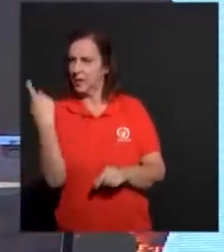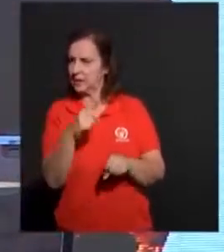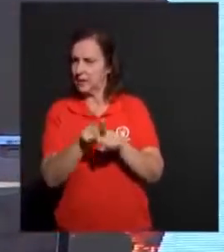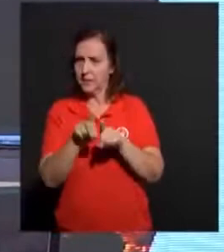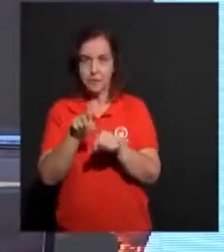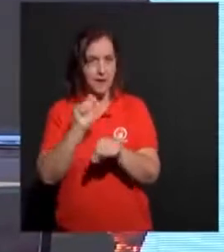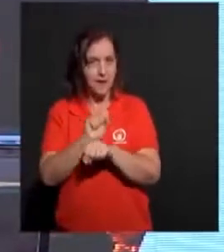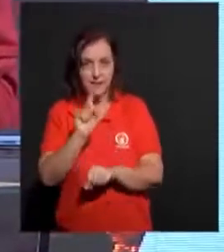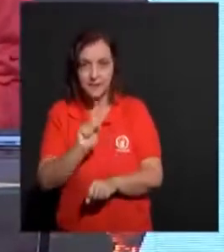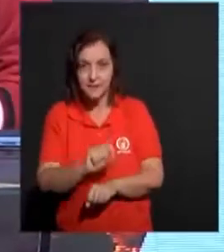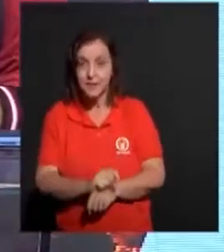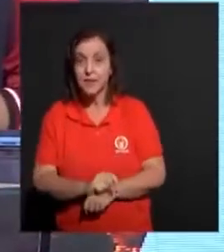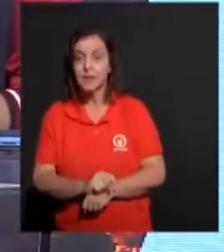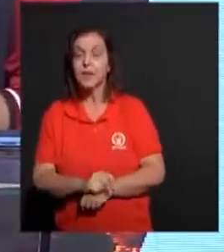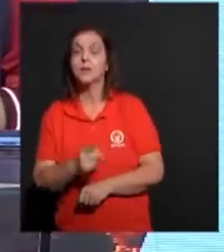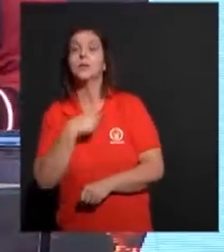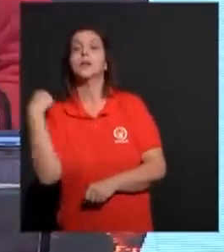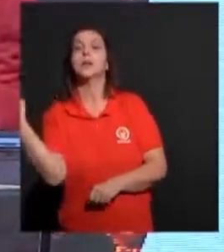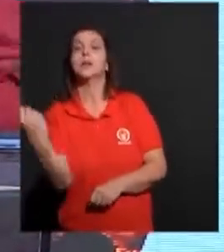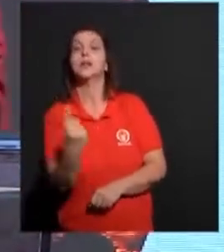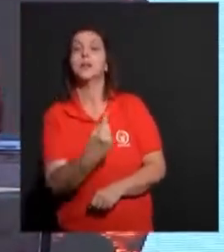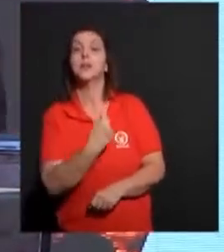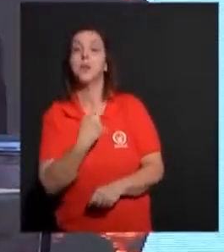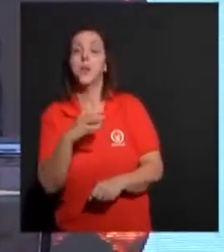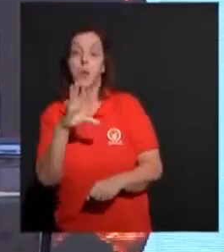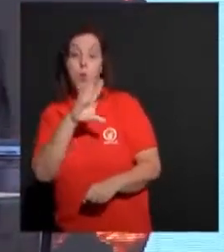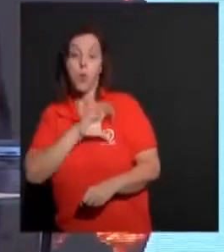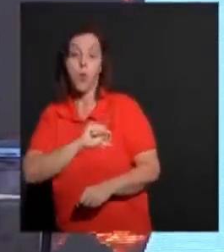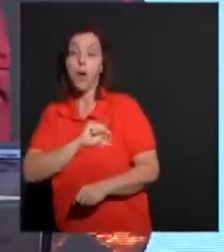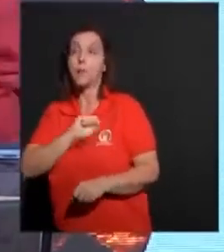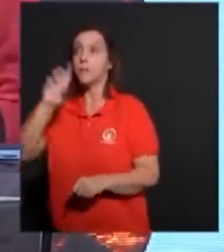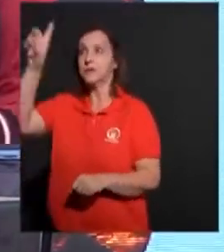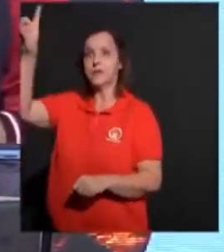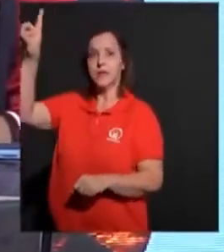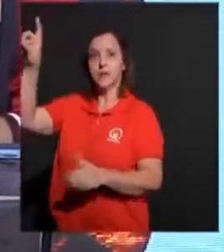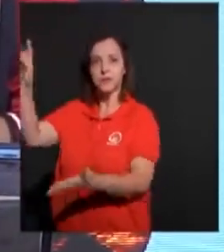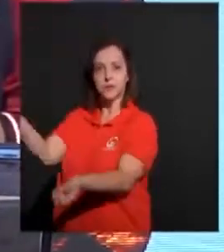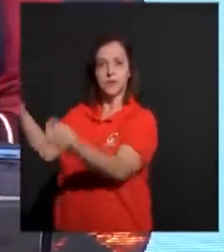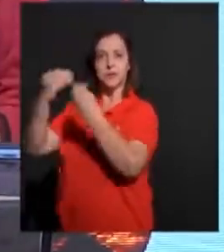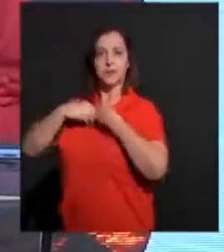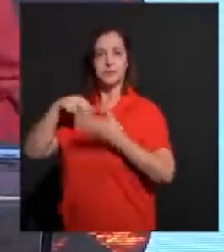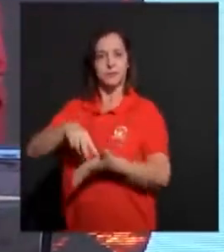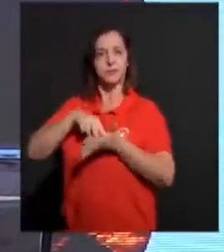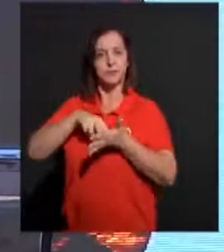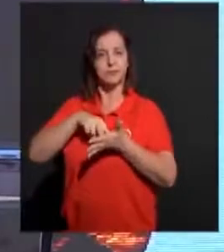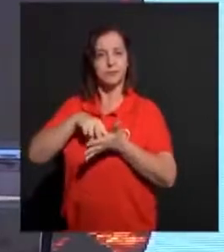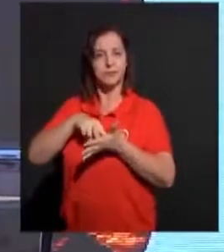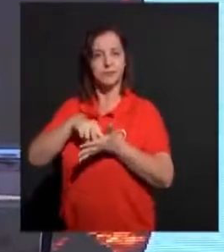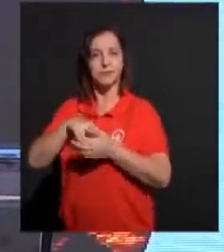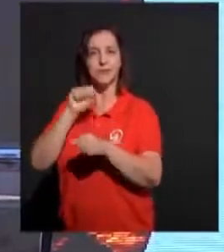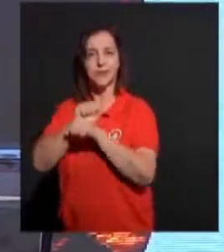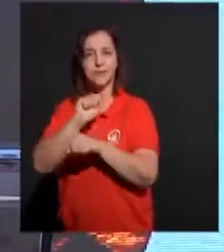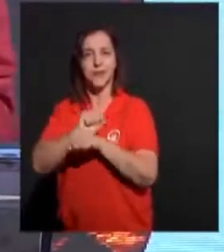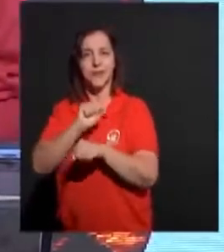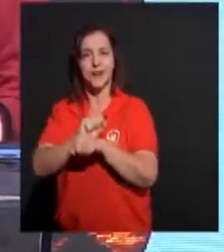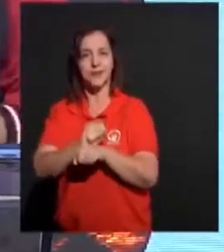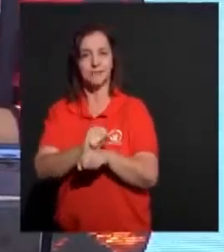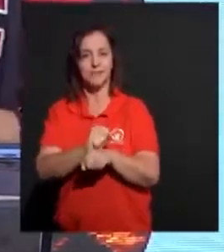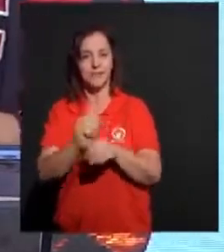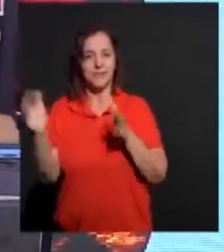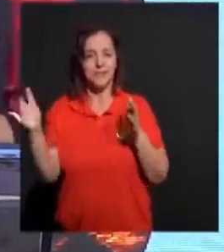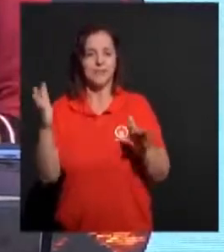Porque o amor. Ele nos sustenta. E até aquele grande dia. Haja o que houver. Nós permaneceremos.